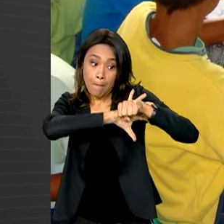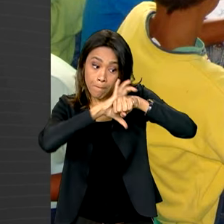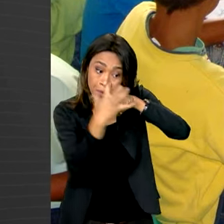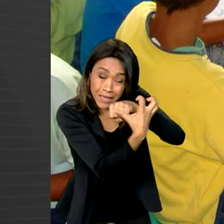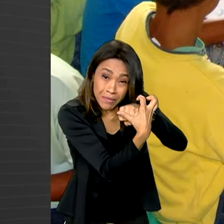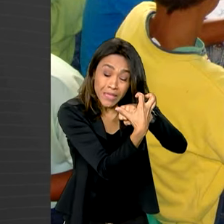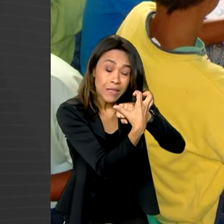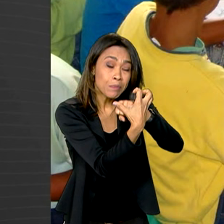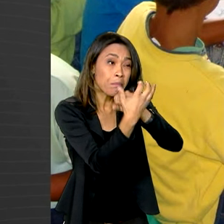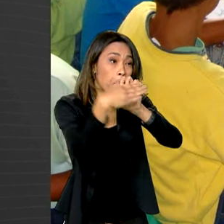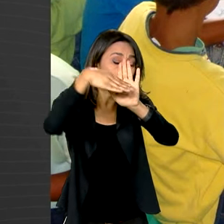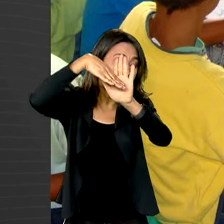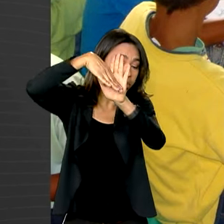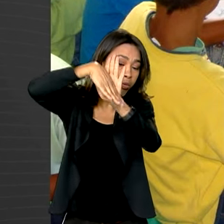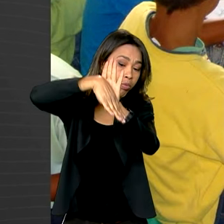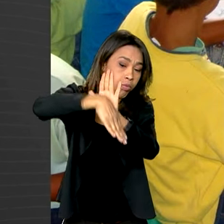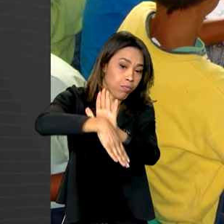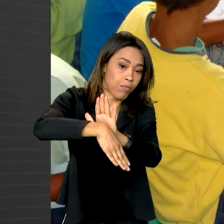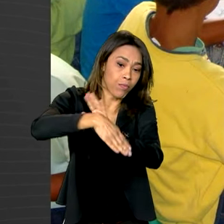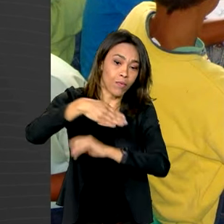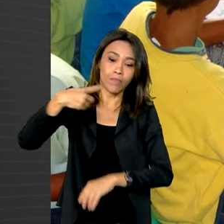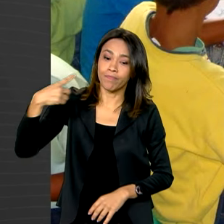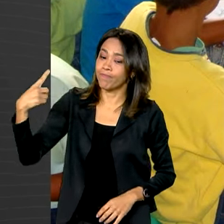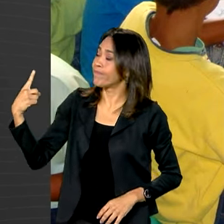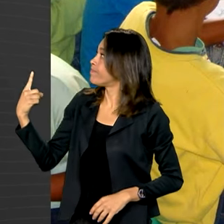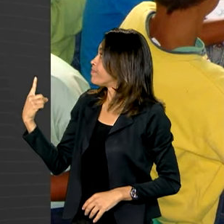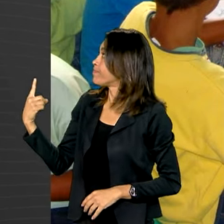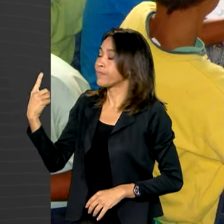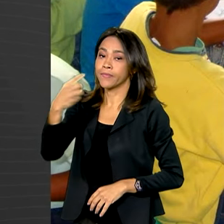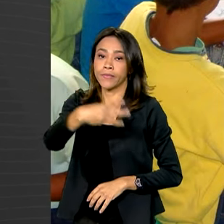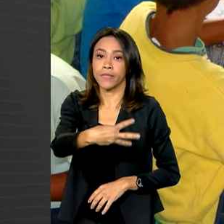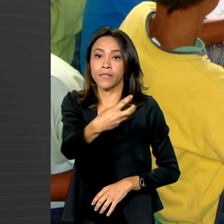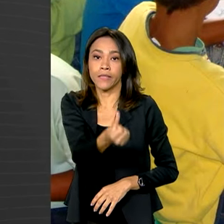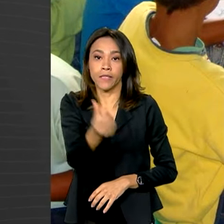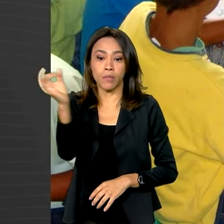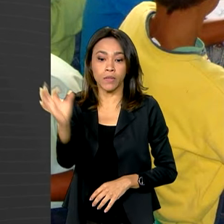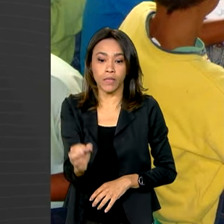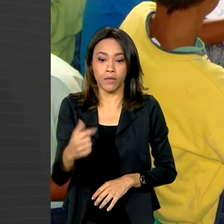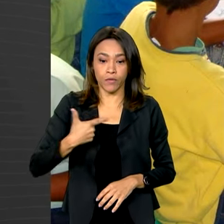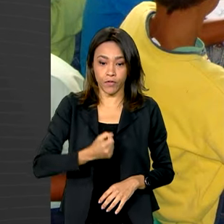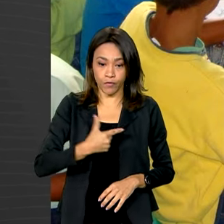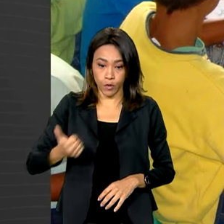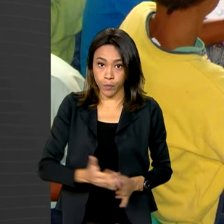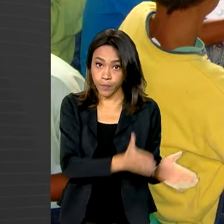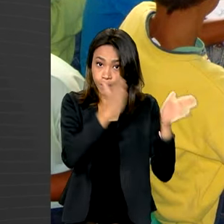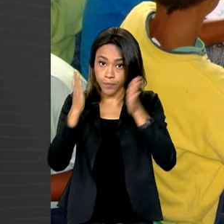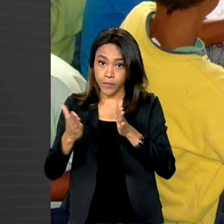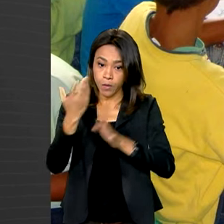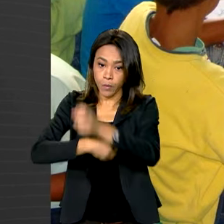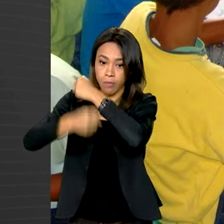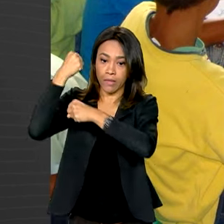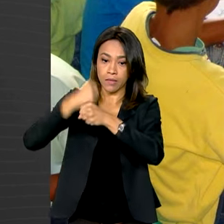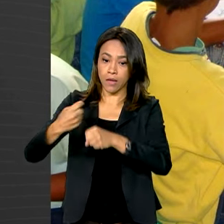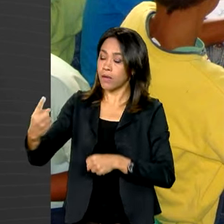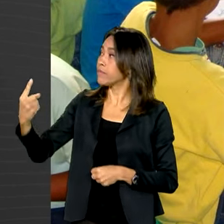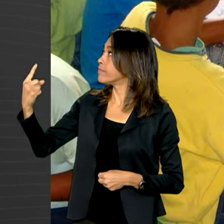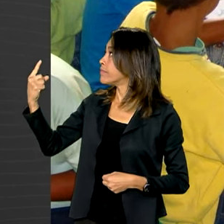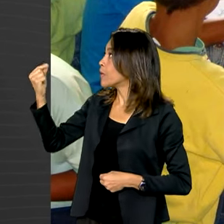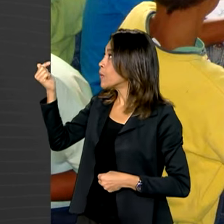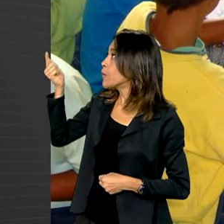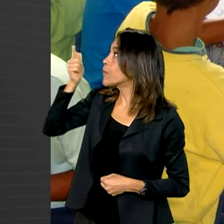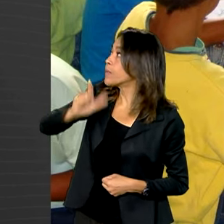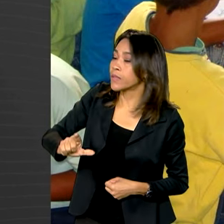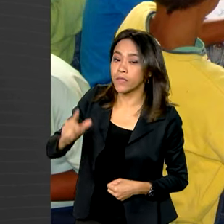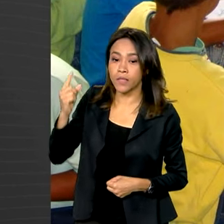a taxa caiu para 36% em 2021. No ano passado, o indicador alcançou